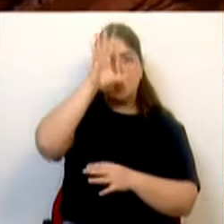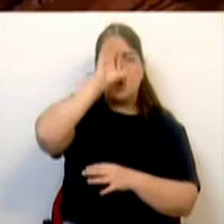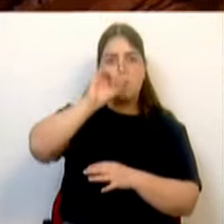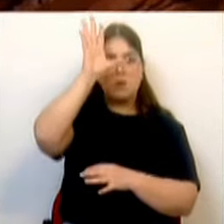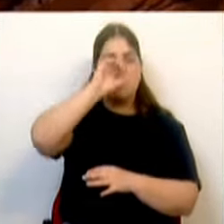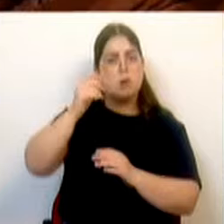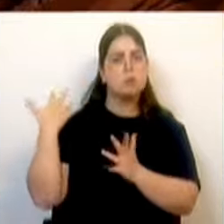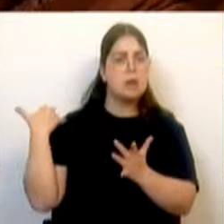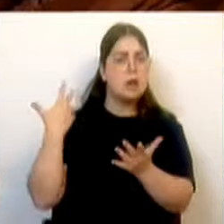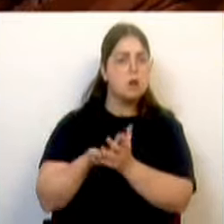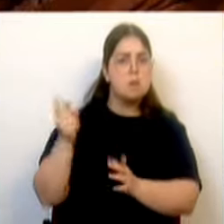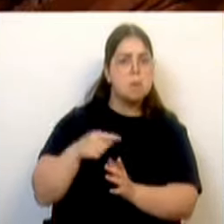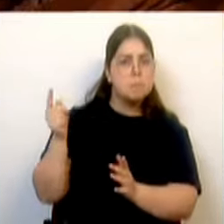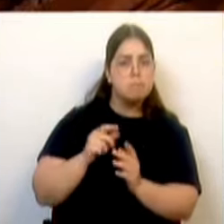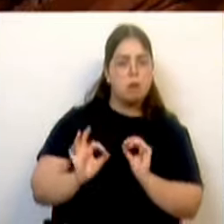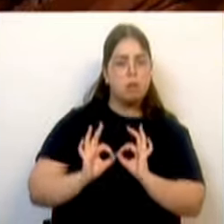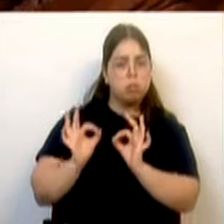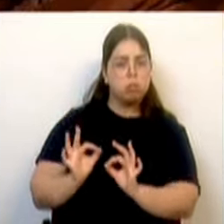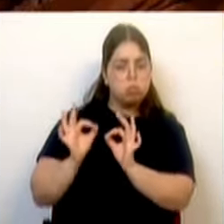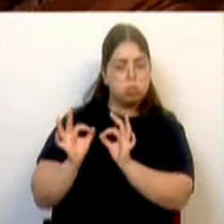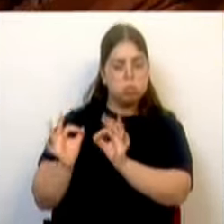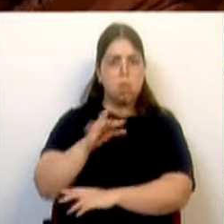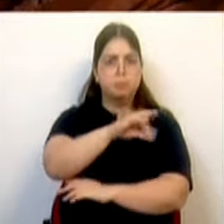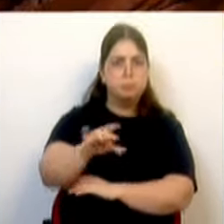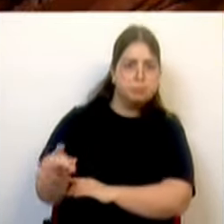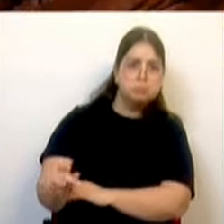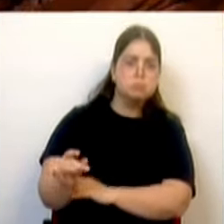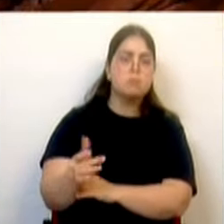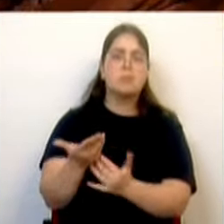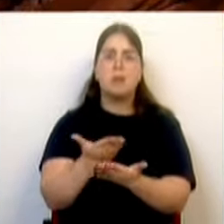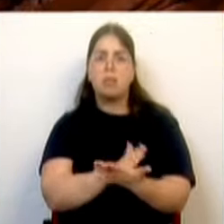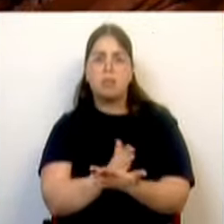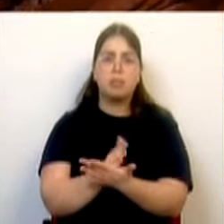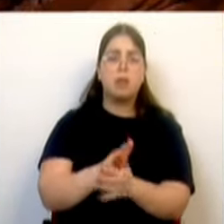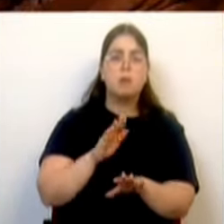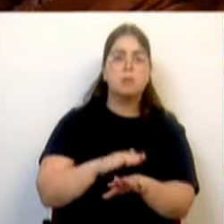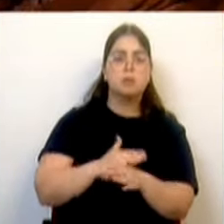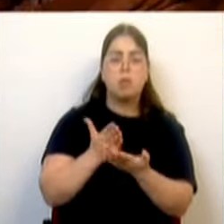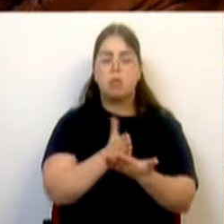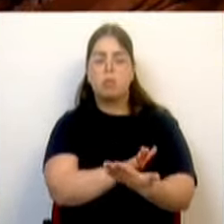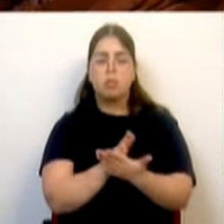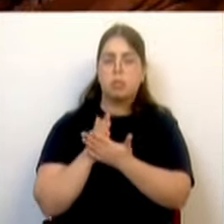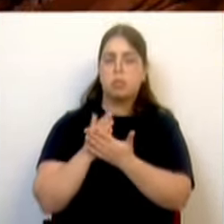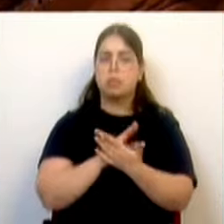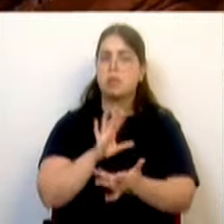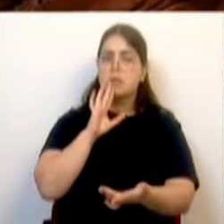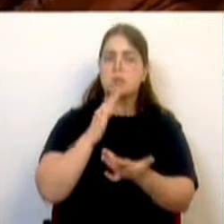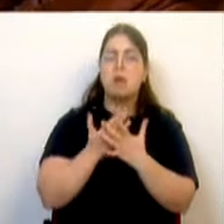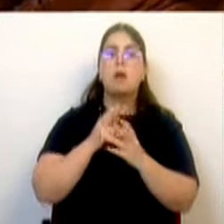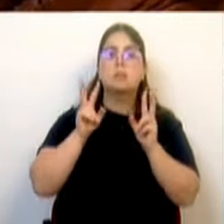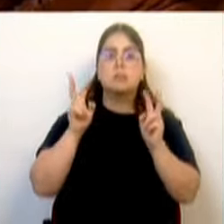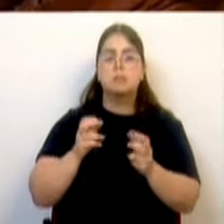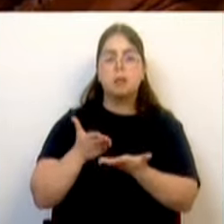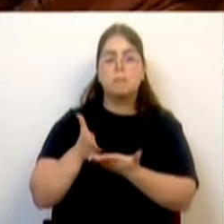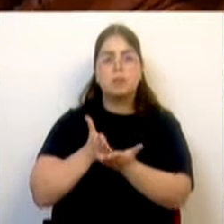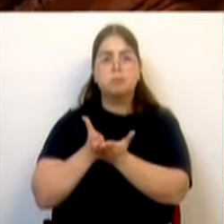do novo hospital do oeste, precisamente porque esta ausência de convergência fez com que este assunto se arrastasse sem que ninguém